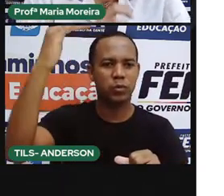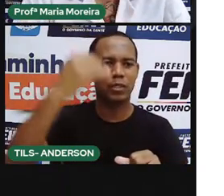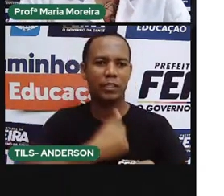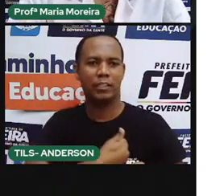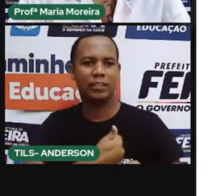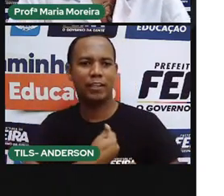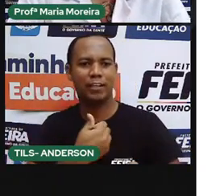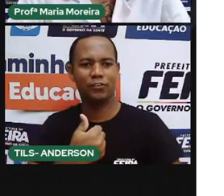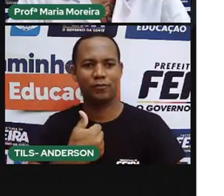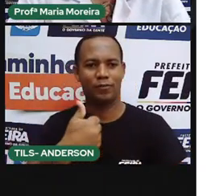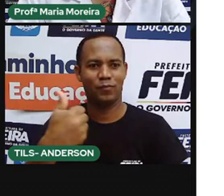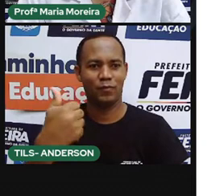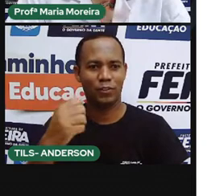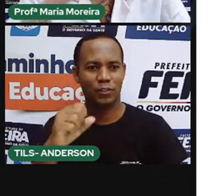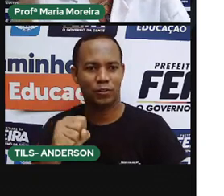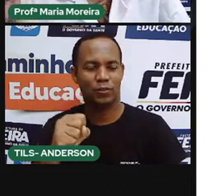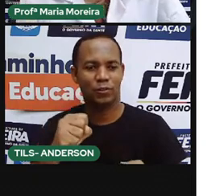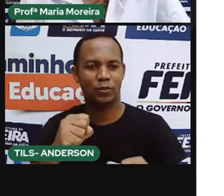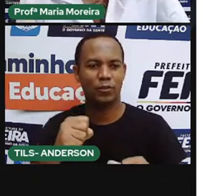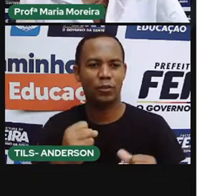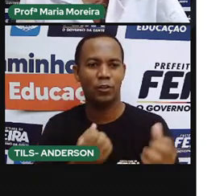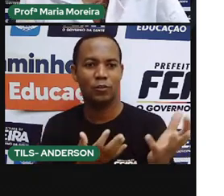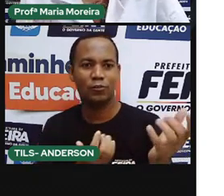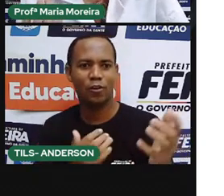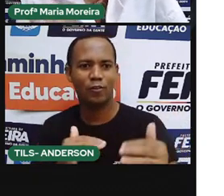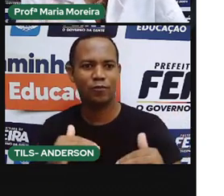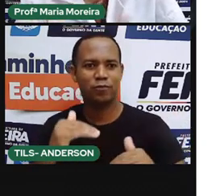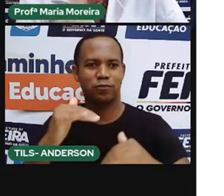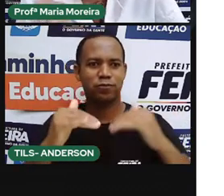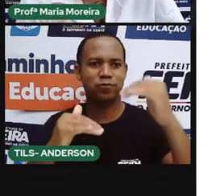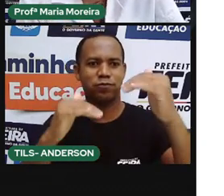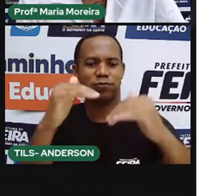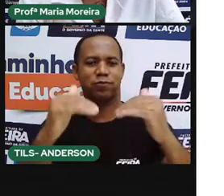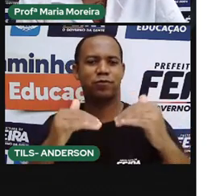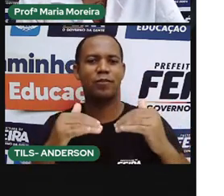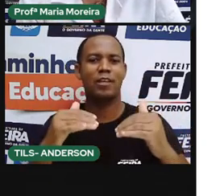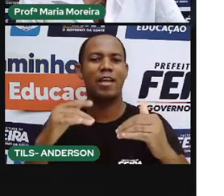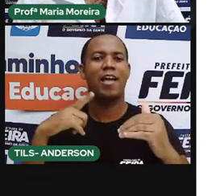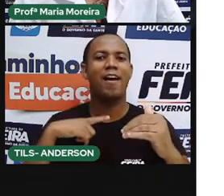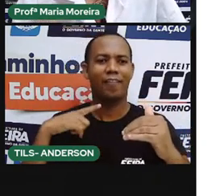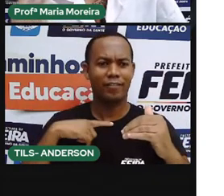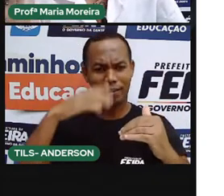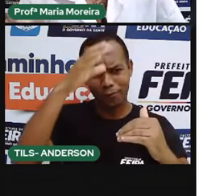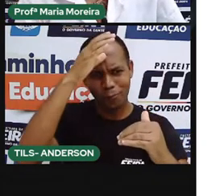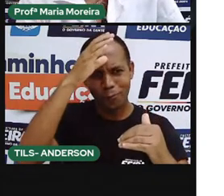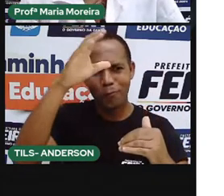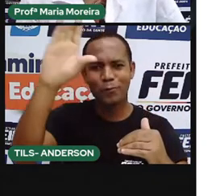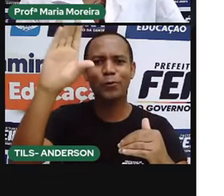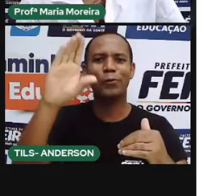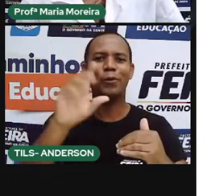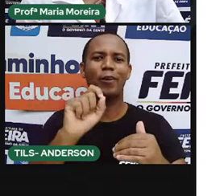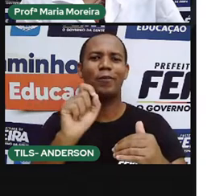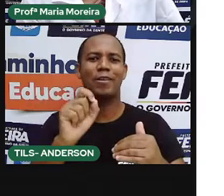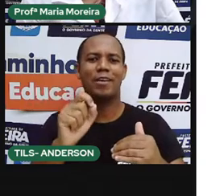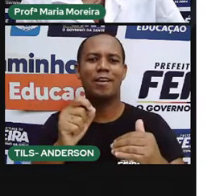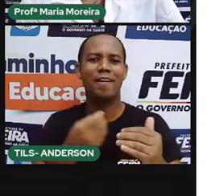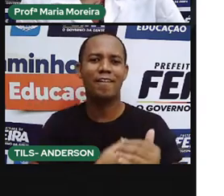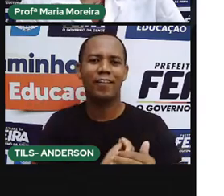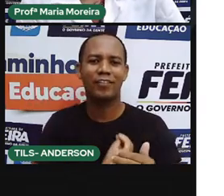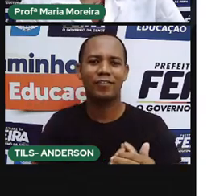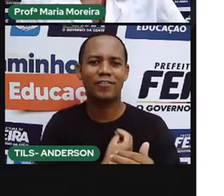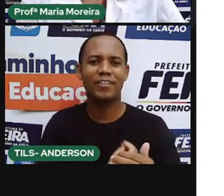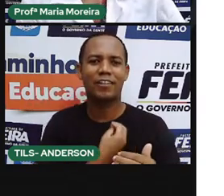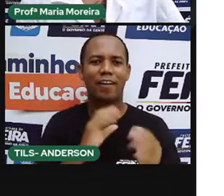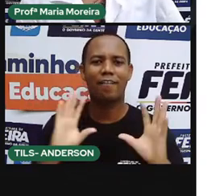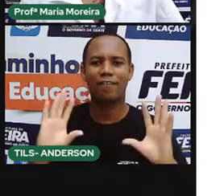passar da adolescência para a vida adulta. Então, na nossa civilização, na vida que nós temos